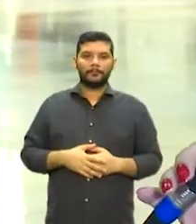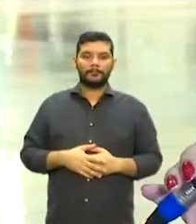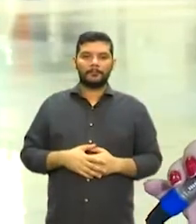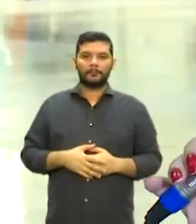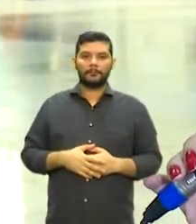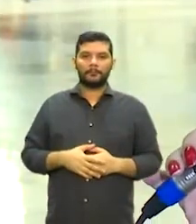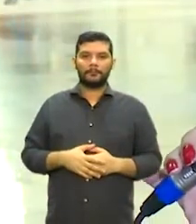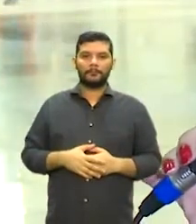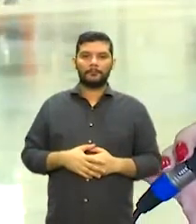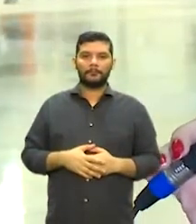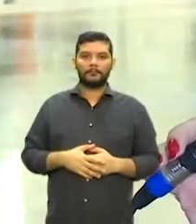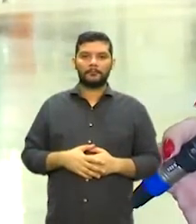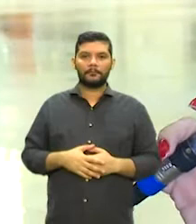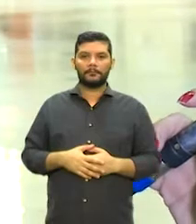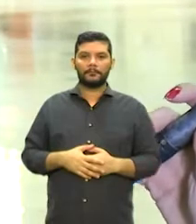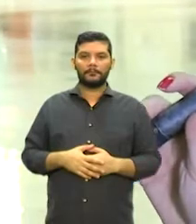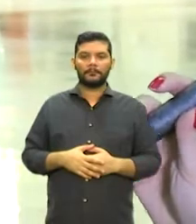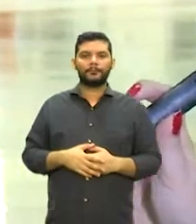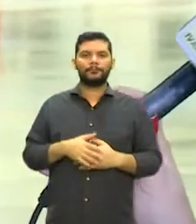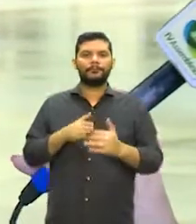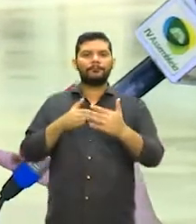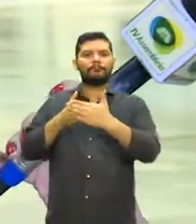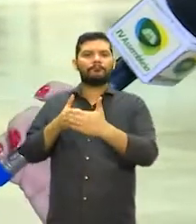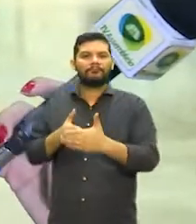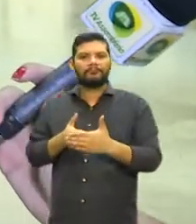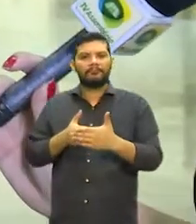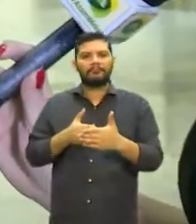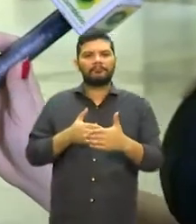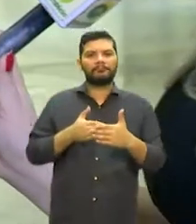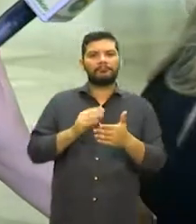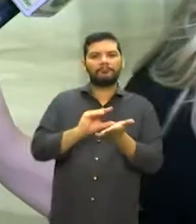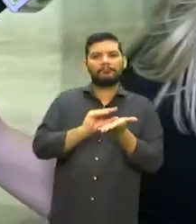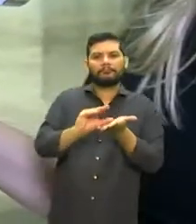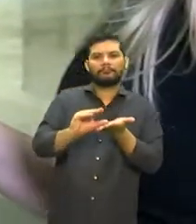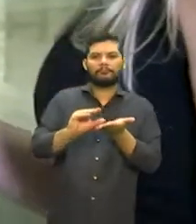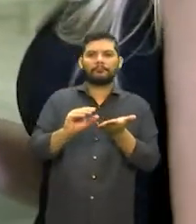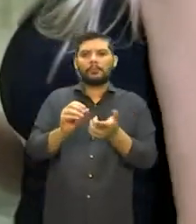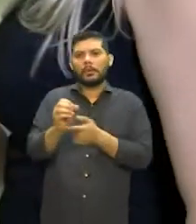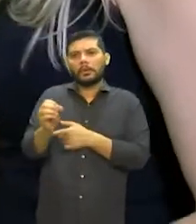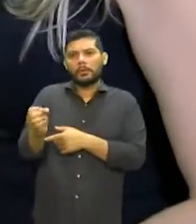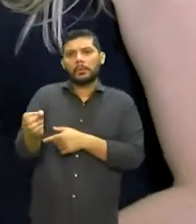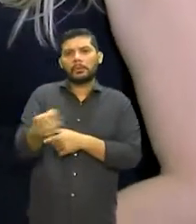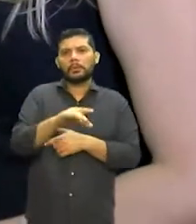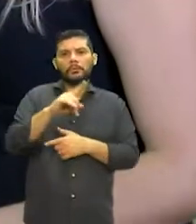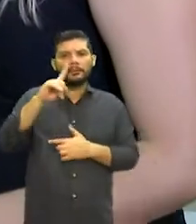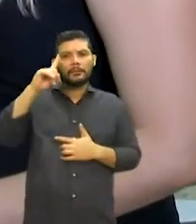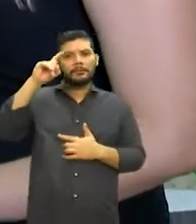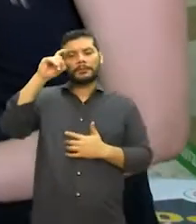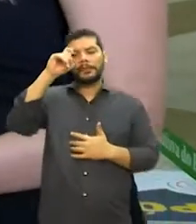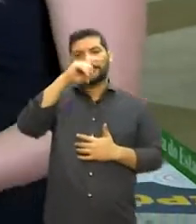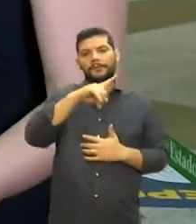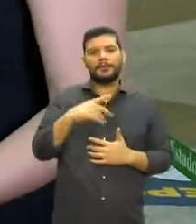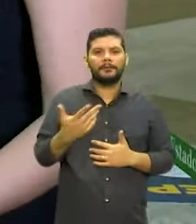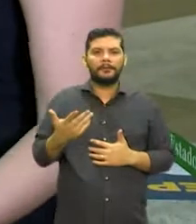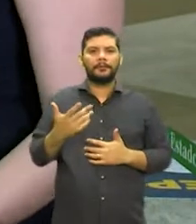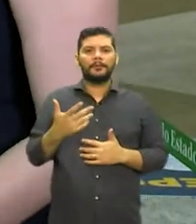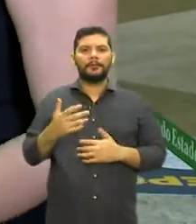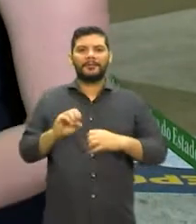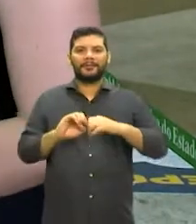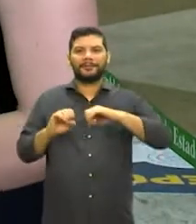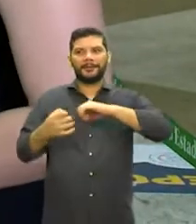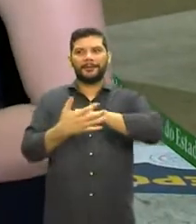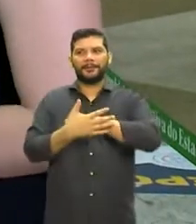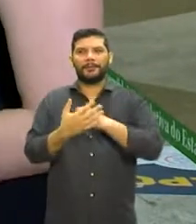entraves, né? Quando a gente fala de financiamento, quando a gente fala dos novos desafios, agora em tempos de pandemia, o que